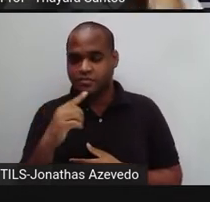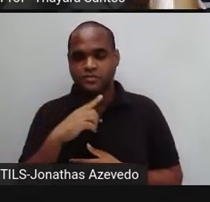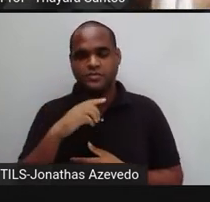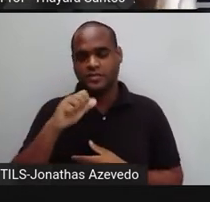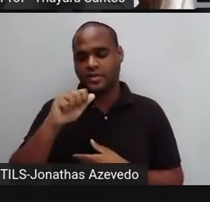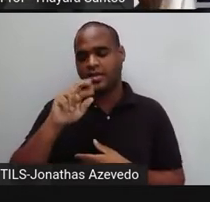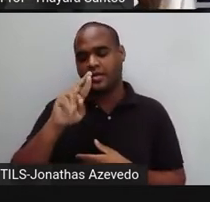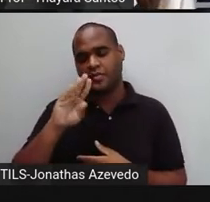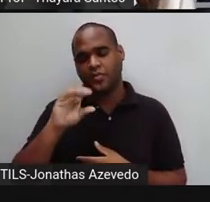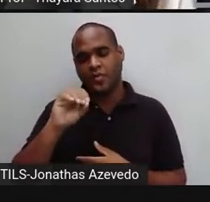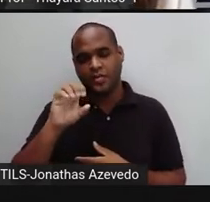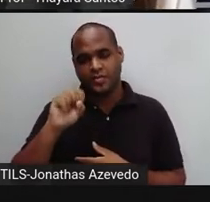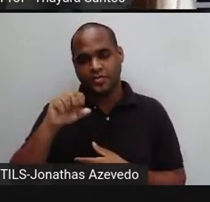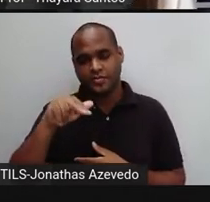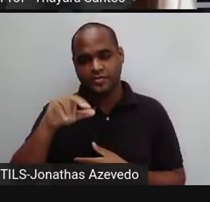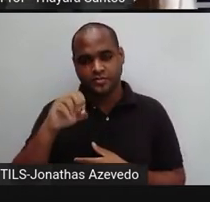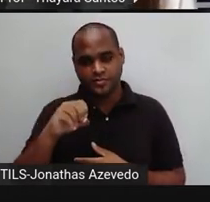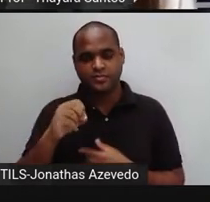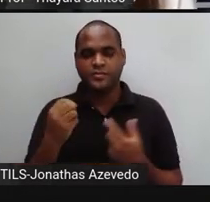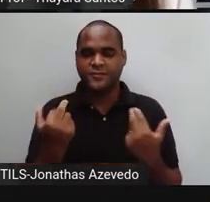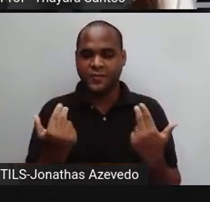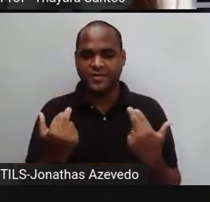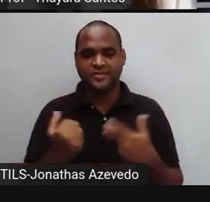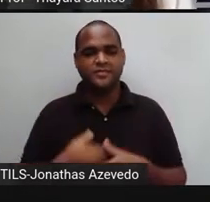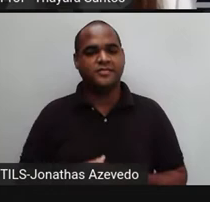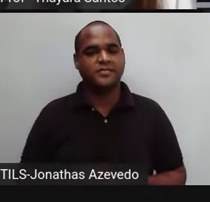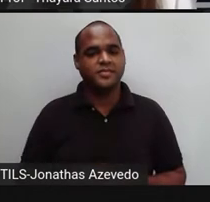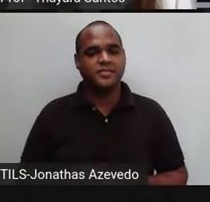carbono e gás carbônico é a mesma coisa.